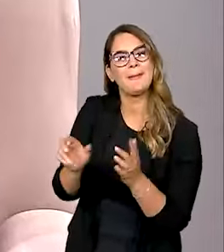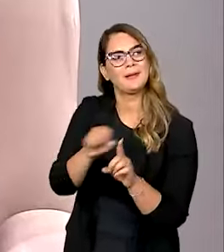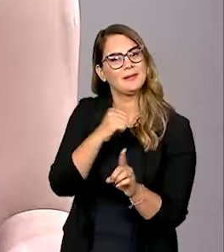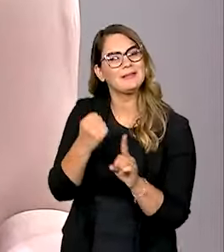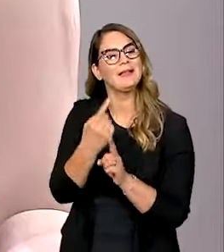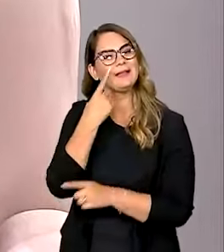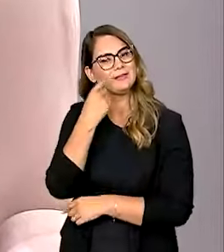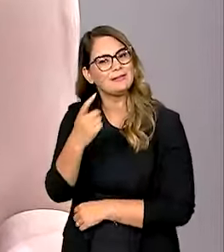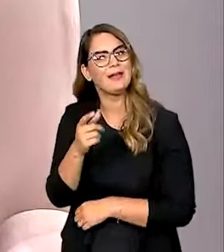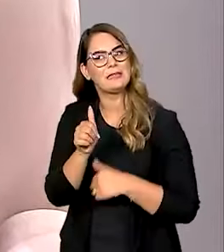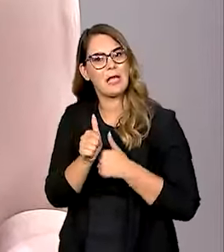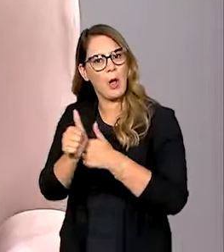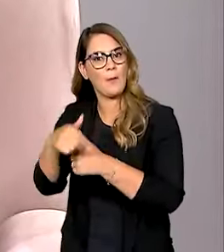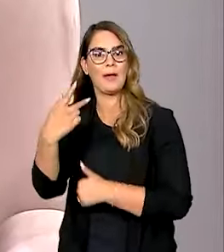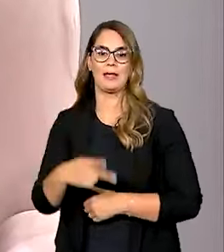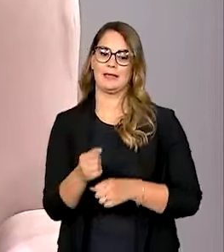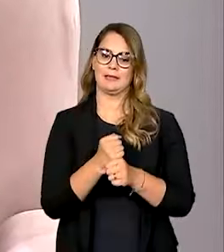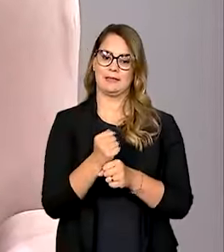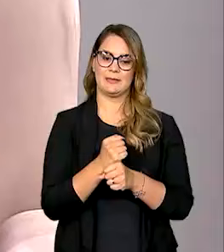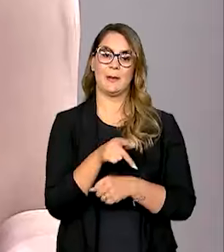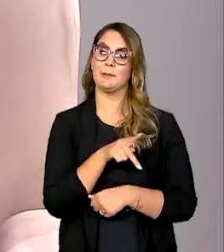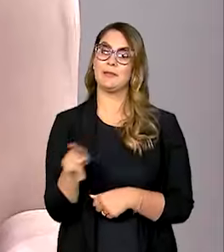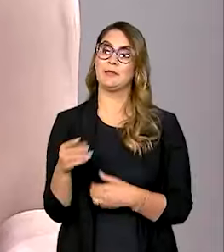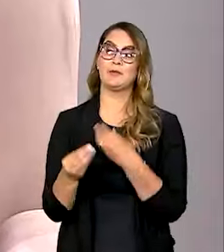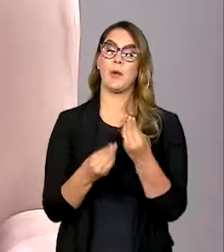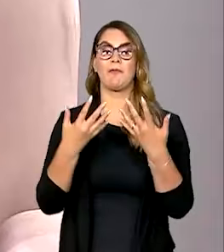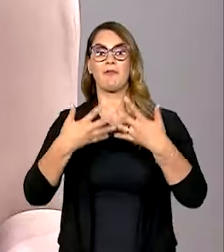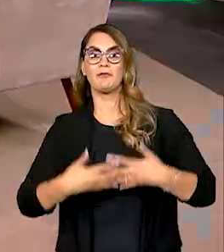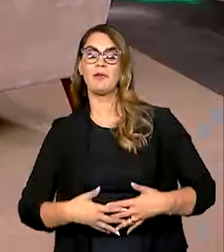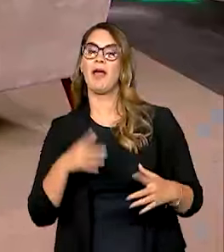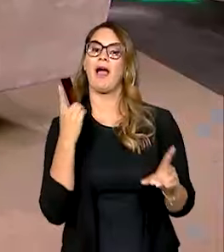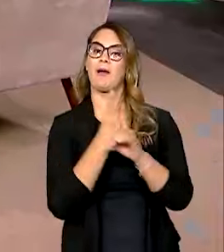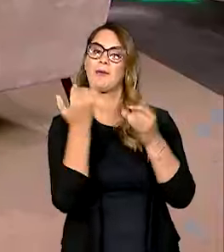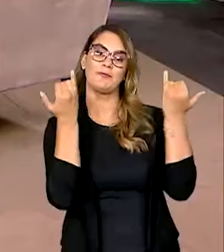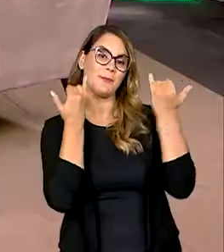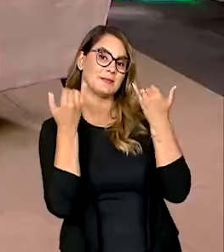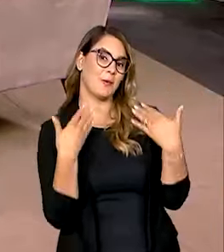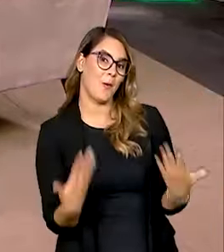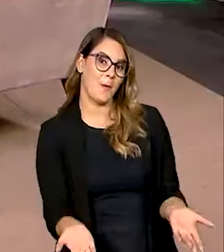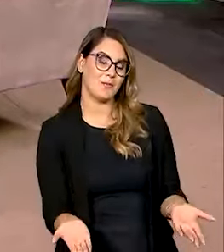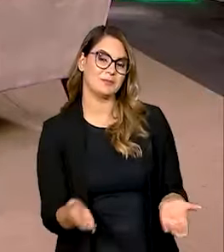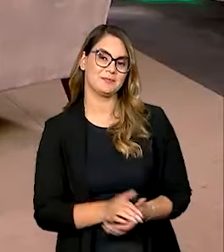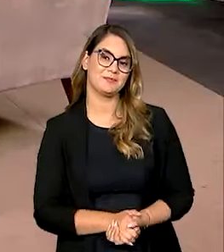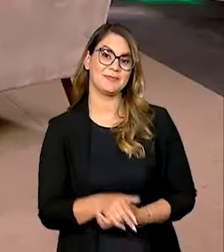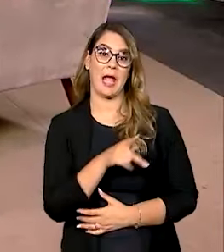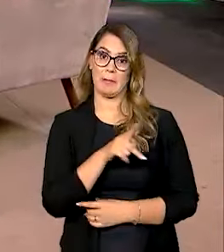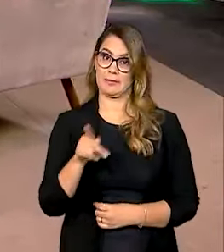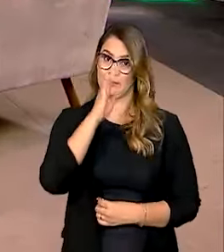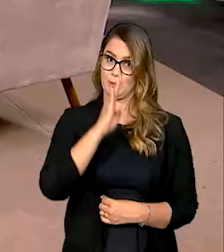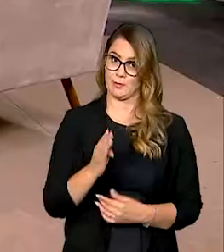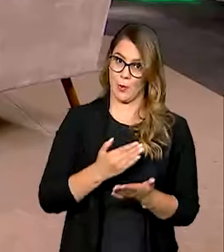têm interesse aí em acompanhar esse ano de presidência. Como é que vai funcionar? Onde a gente pode achar informações, embaixador? Sim, como a presidência brasileira se